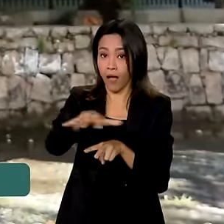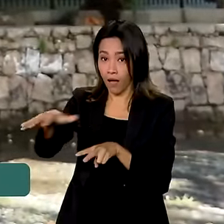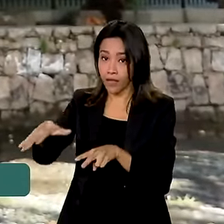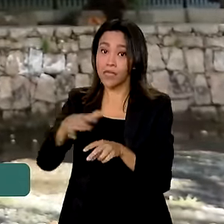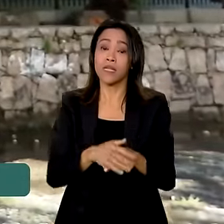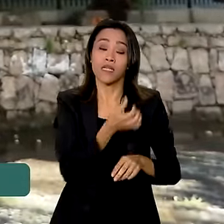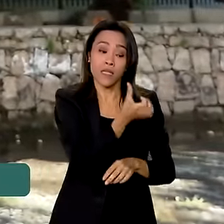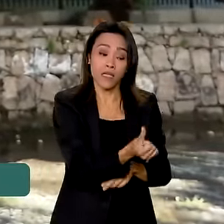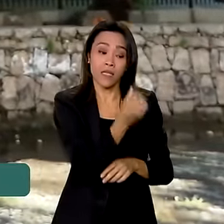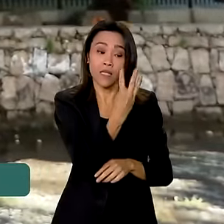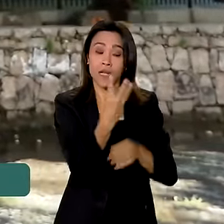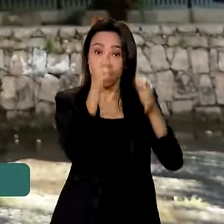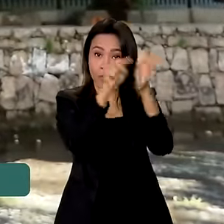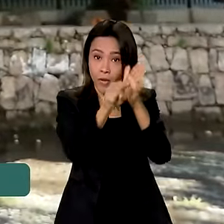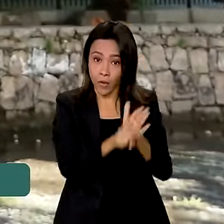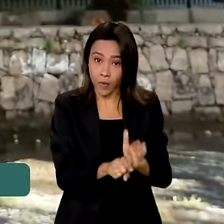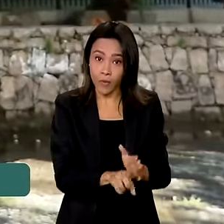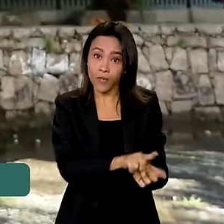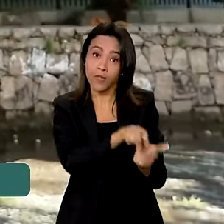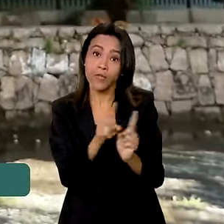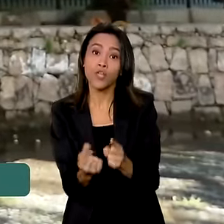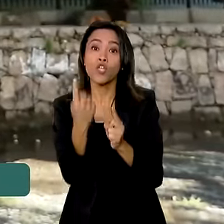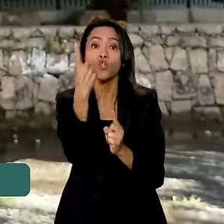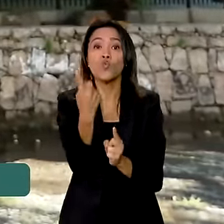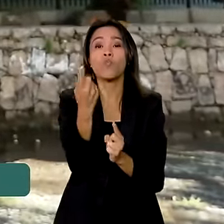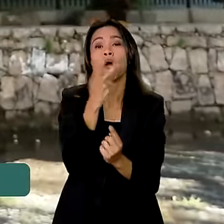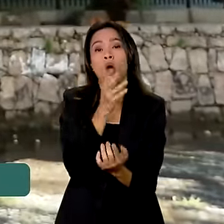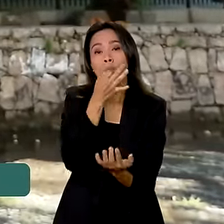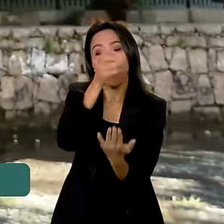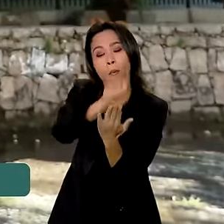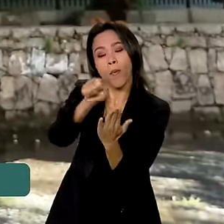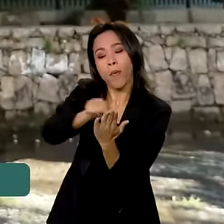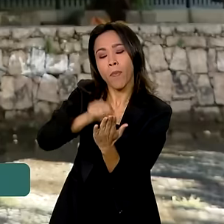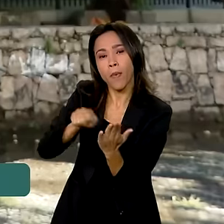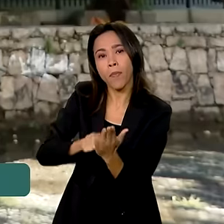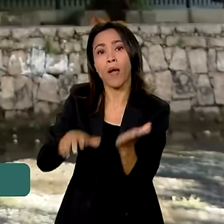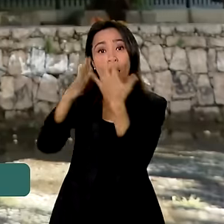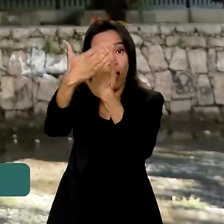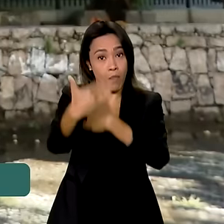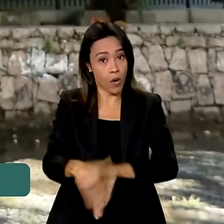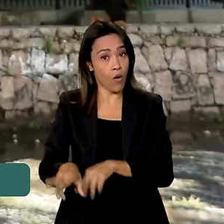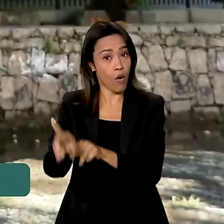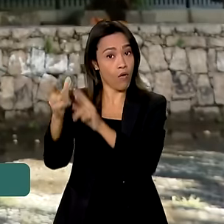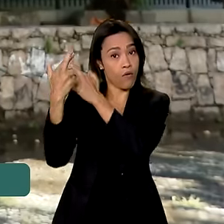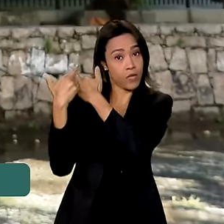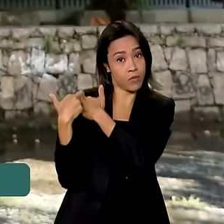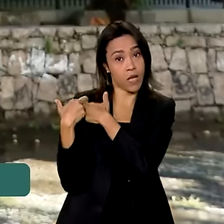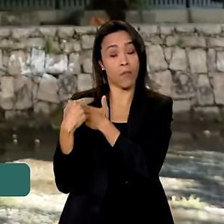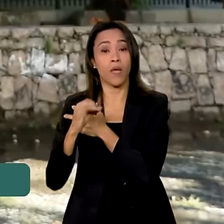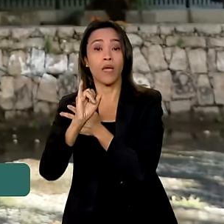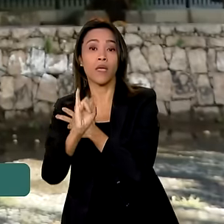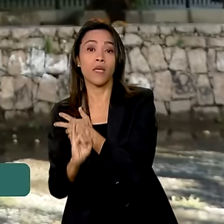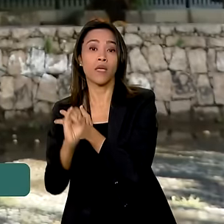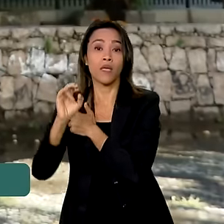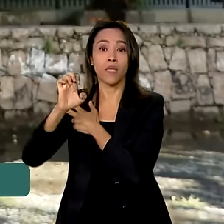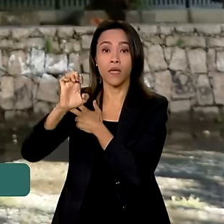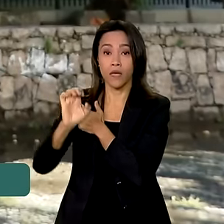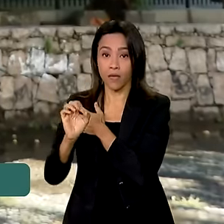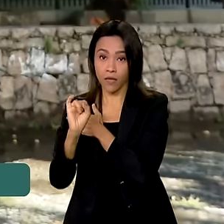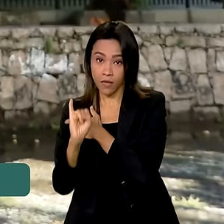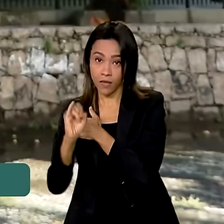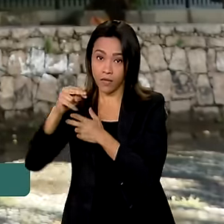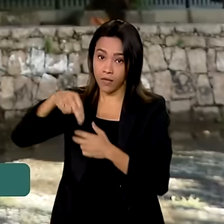questões de múltipla escolha e uma questão discursiva. A prova vai ser aplicada pelo INEP, Instituto Nacional de Estudos e Pesquisas